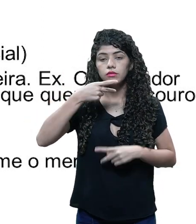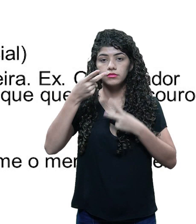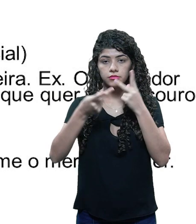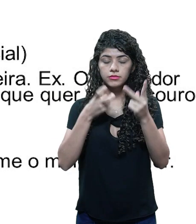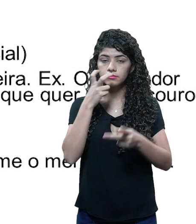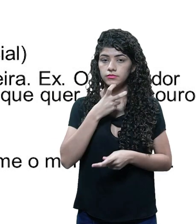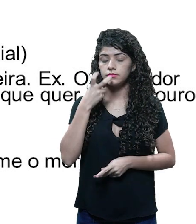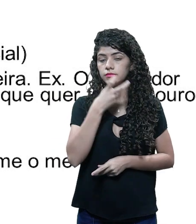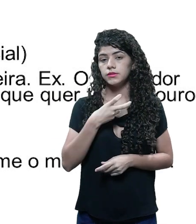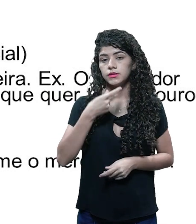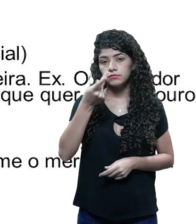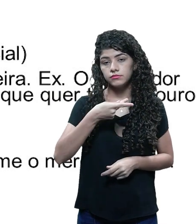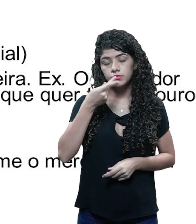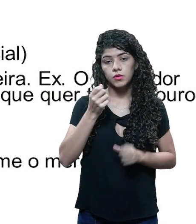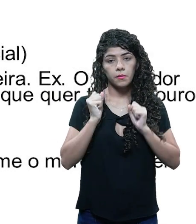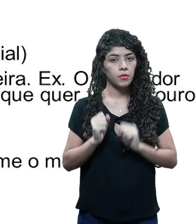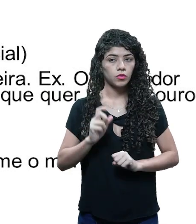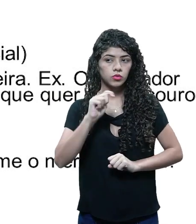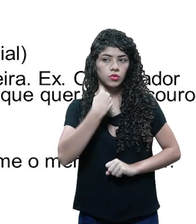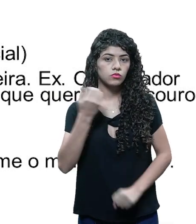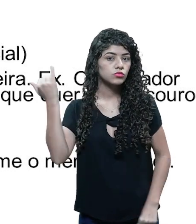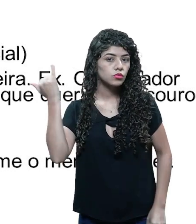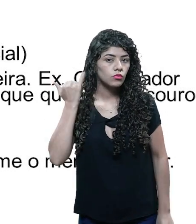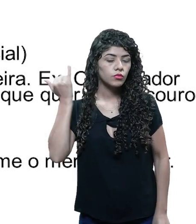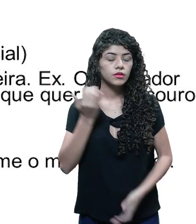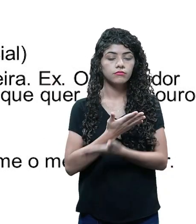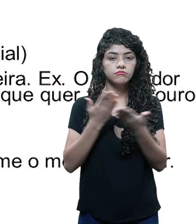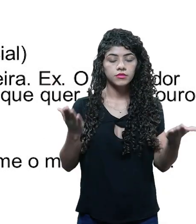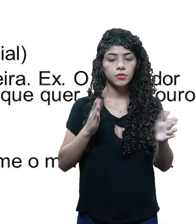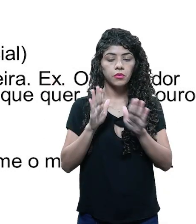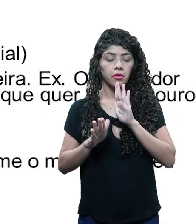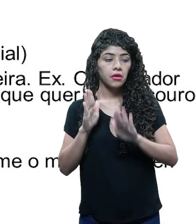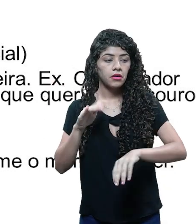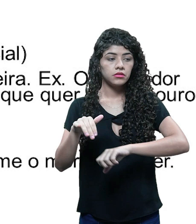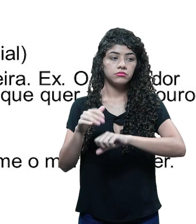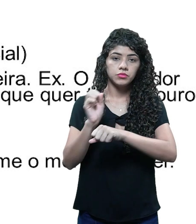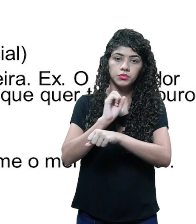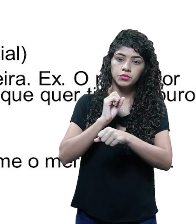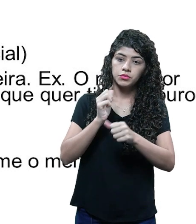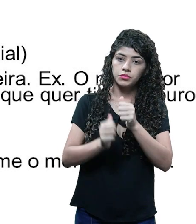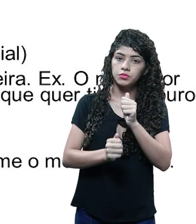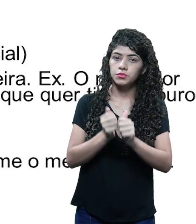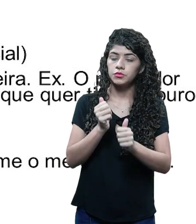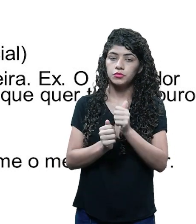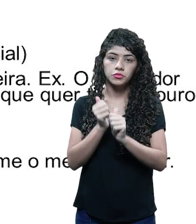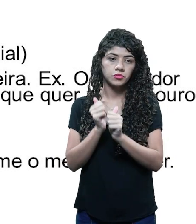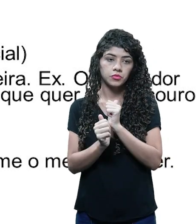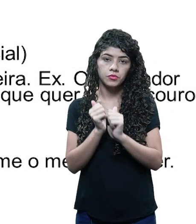verbalizada, pode vir de algo que nós ouvimos, então você, às vezes, está no ônibus, no metrô,